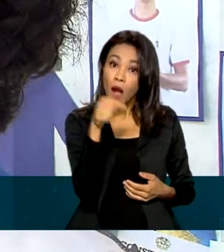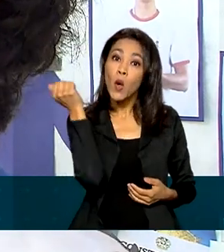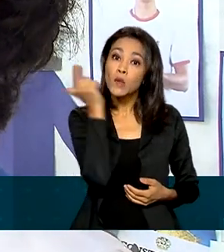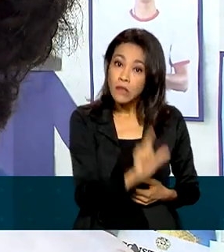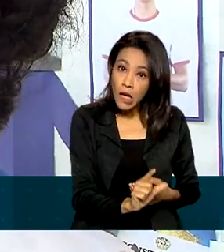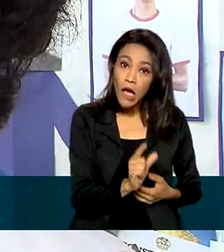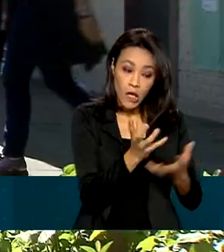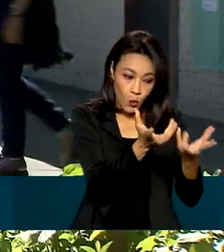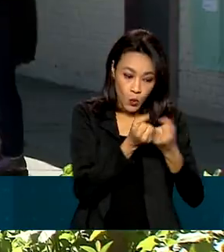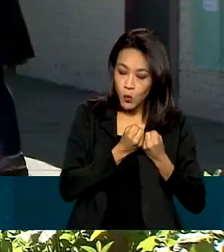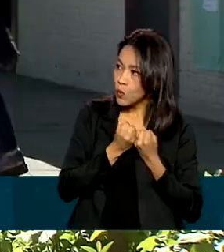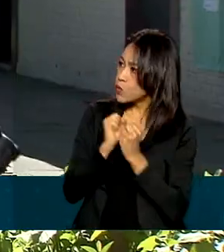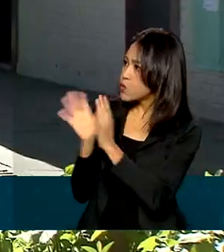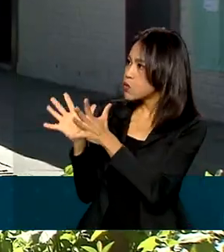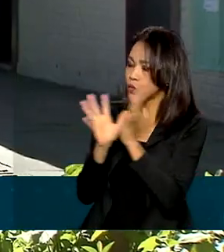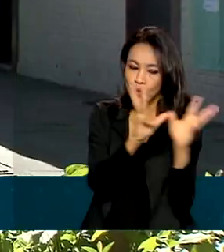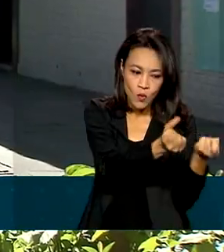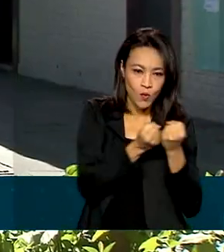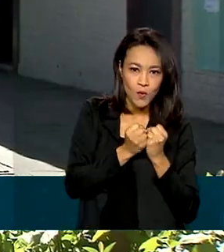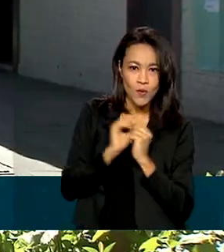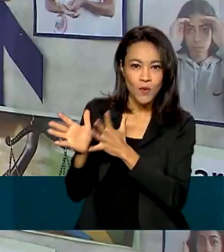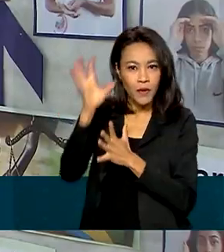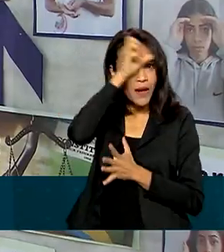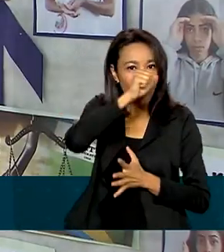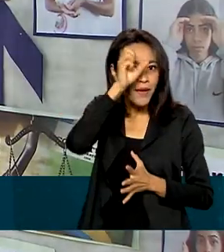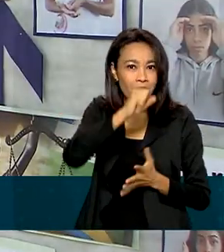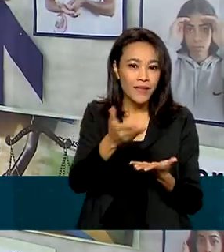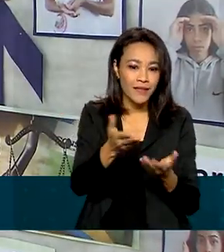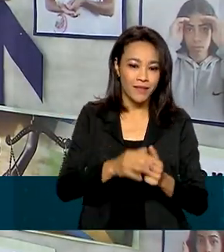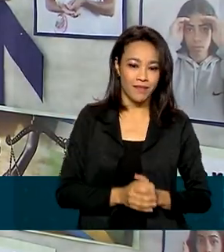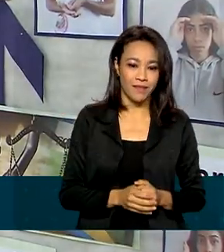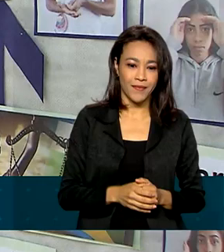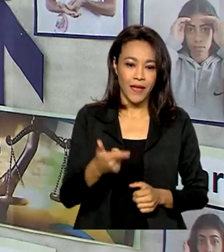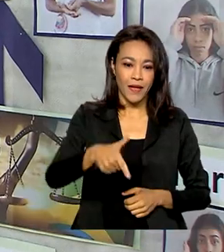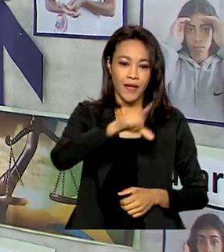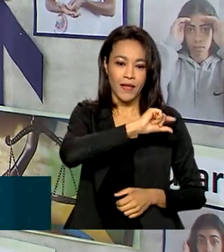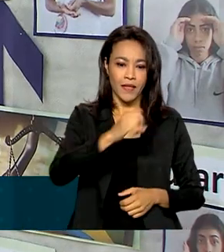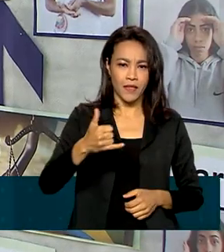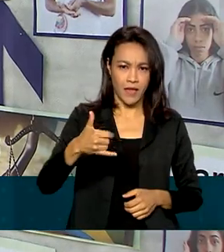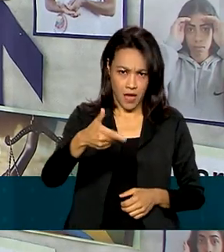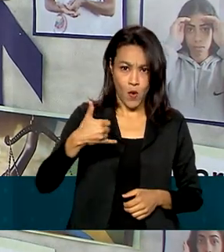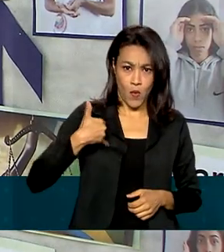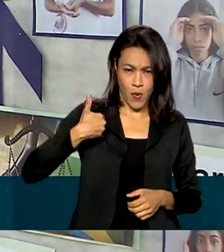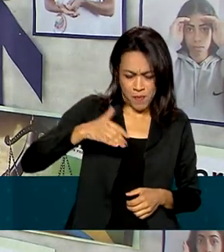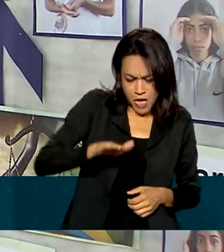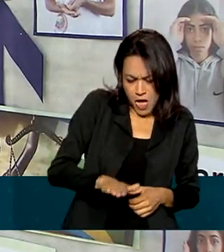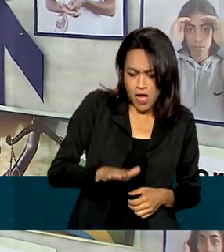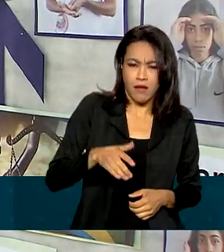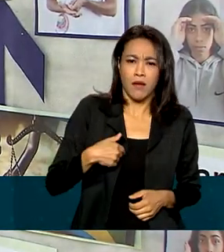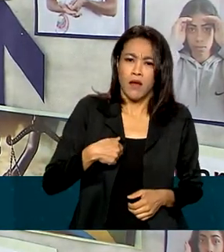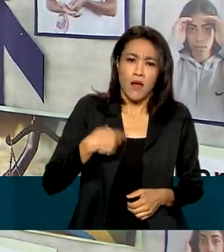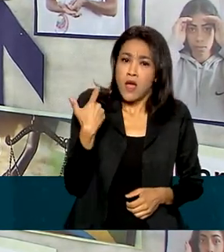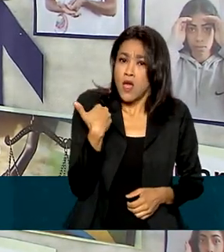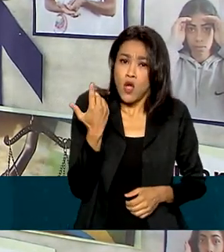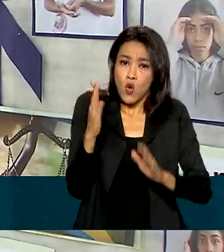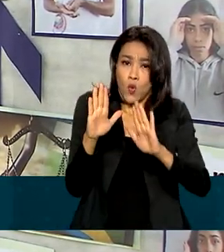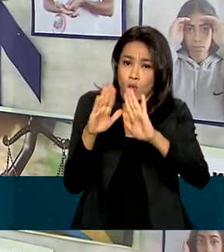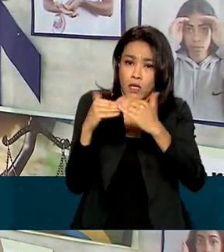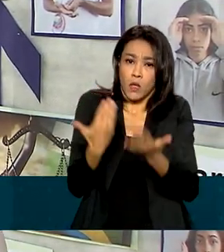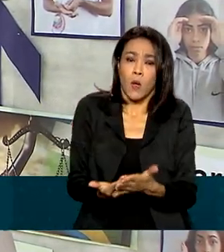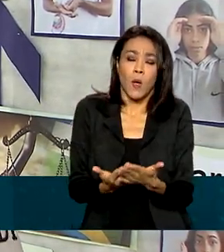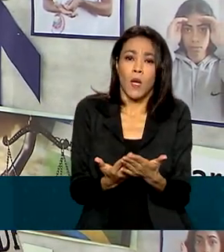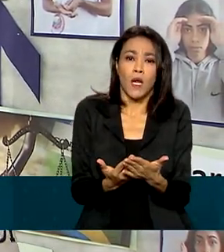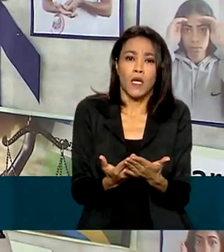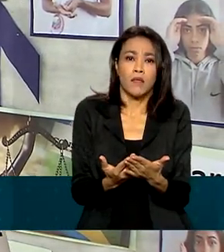repassar a eles o que aprende na aula. Antes, quando eu era pequena, pelo fato de eu não estudar numa escola assim,